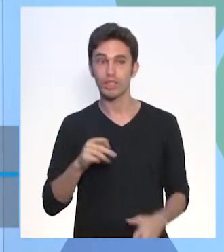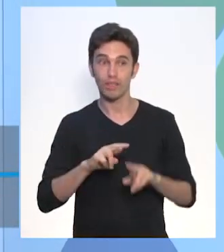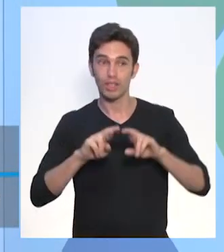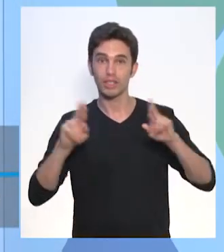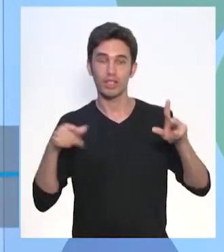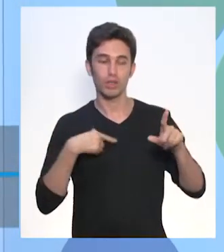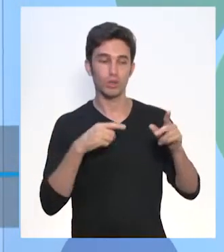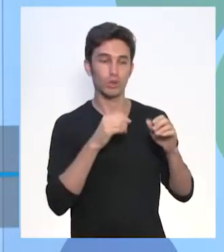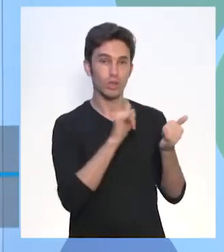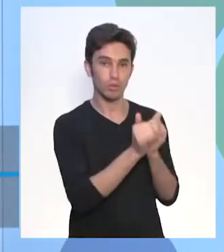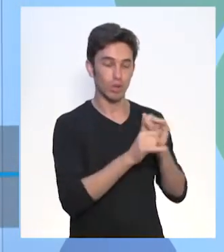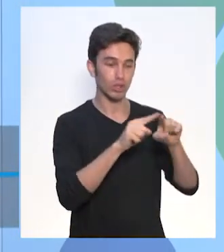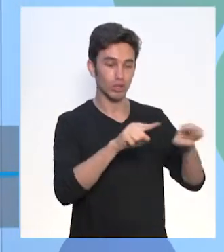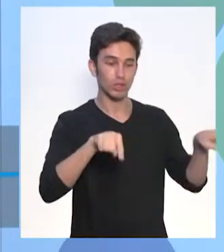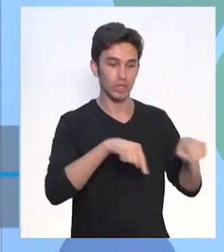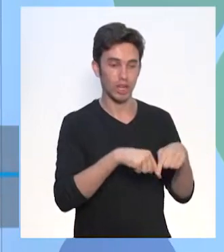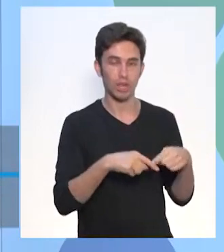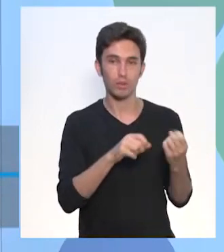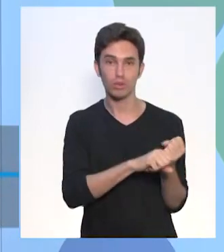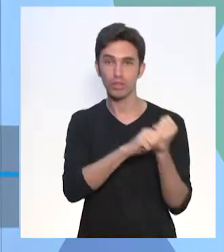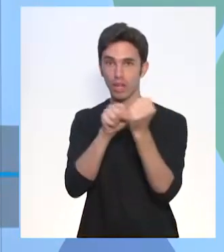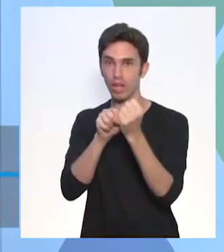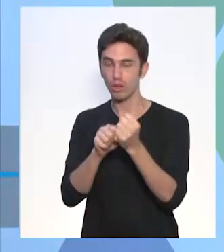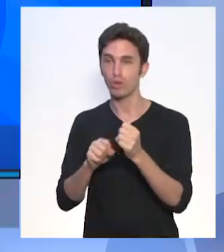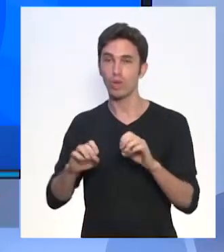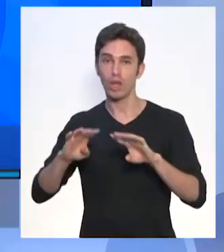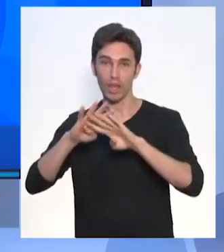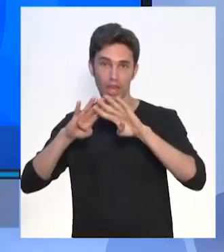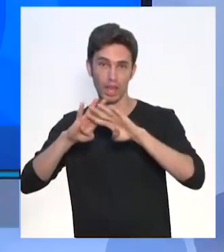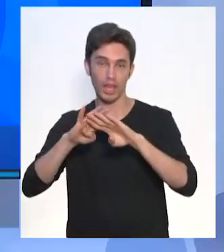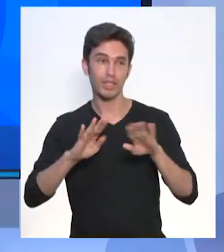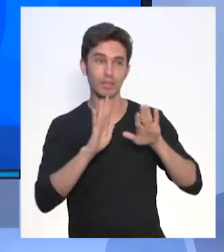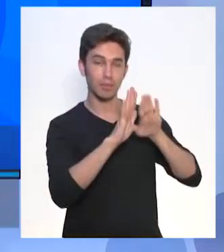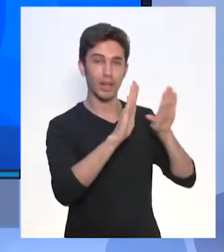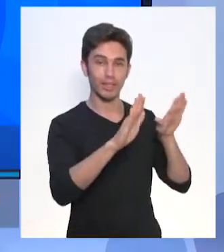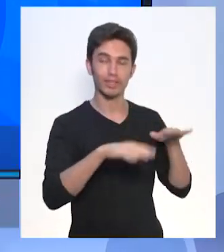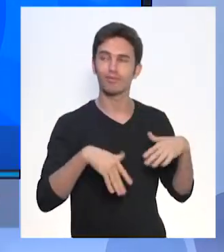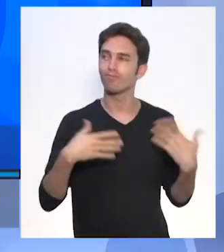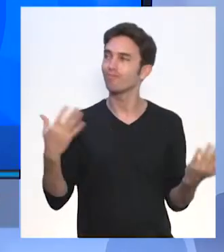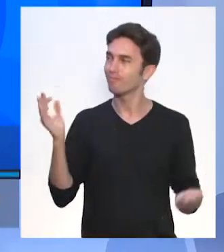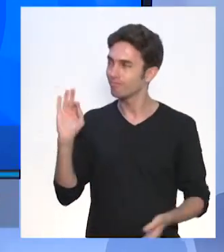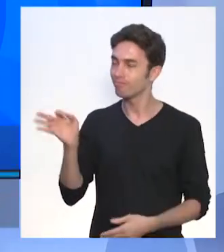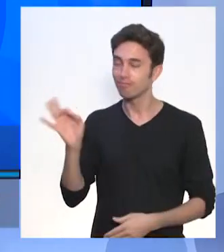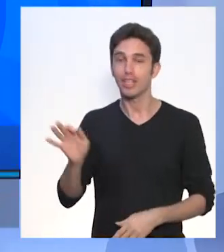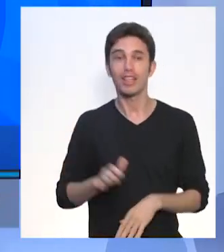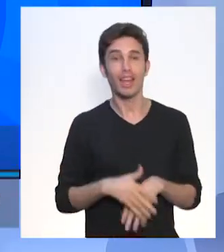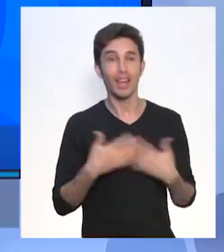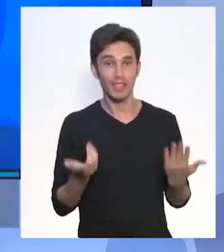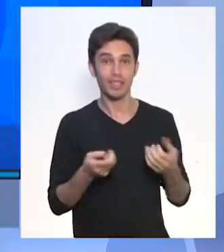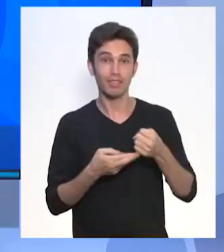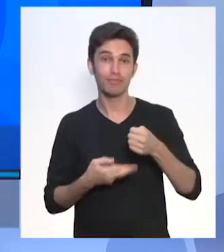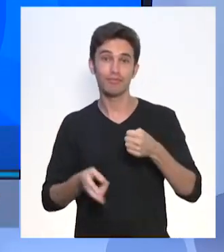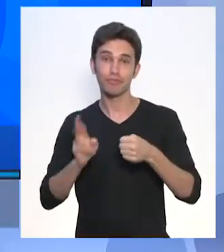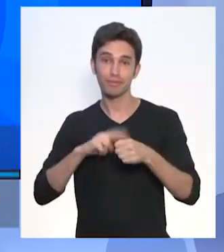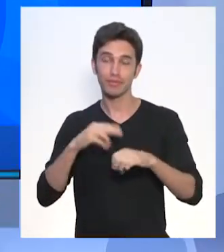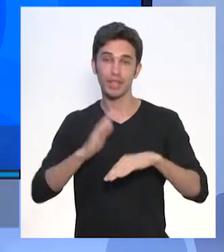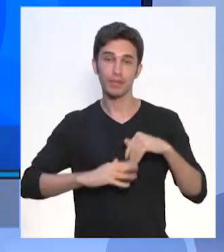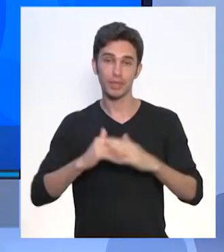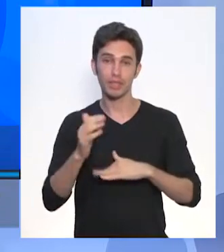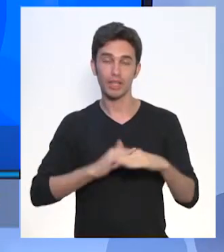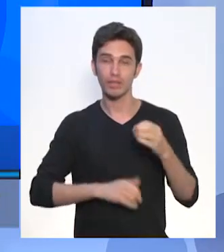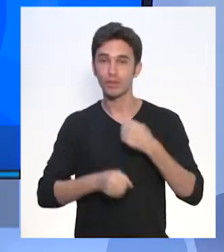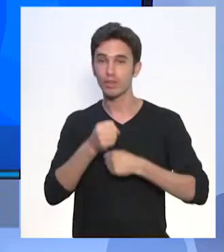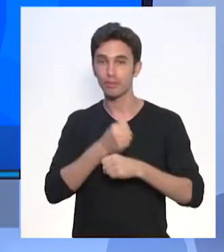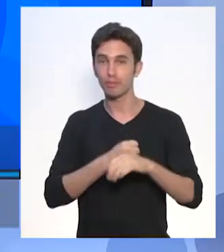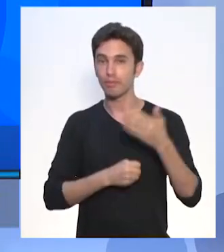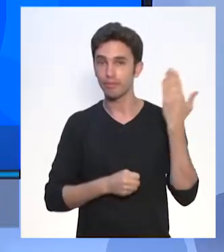campo, taco, rede-parede. Isso, essa é uma retomada da habilidade dada no passado,